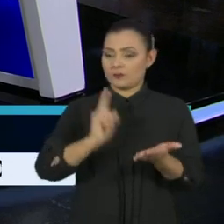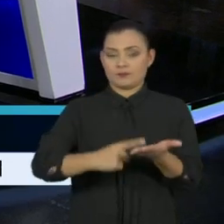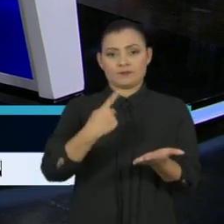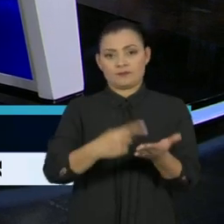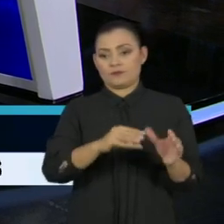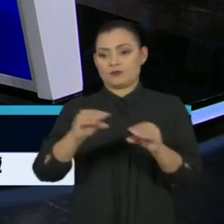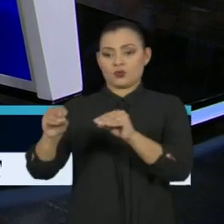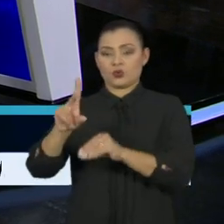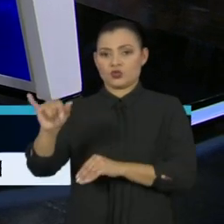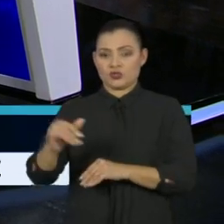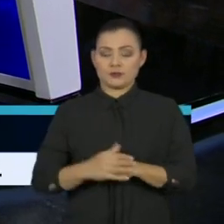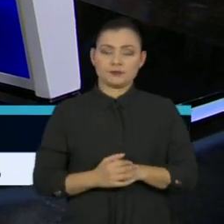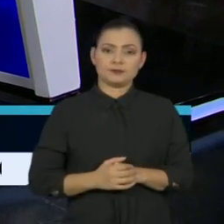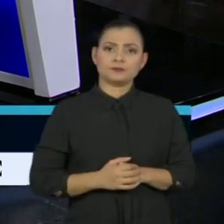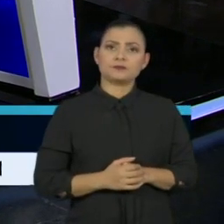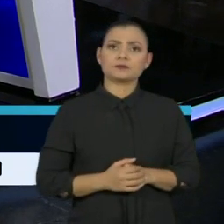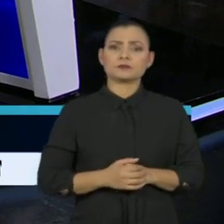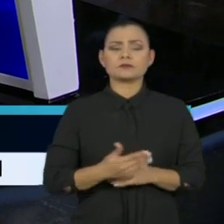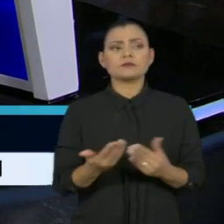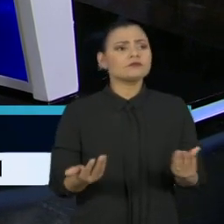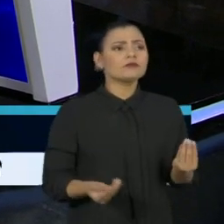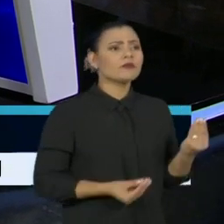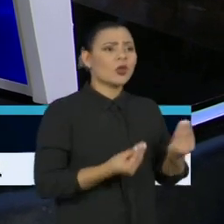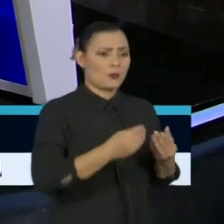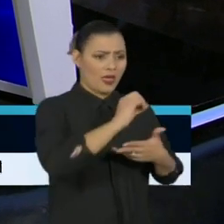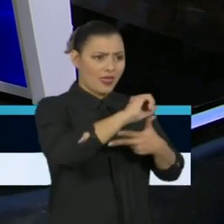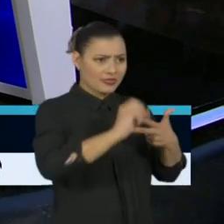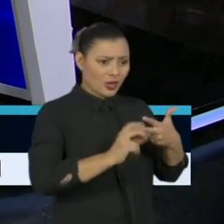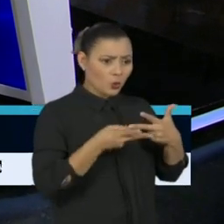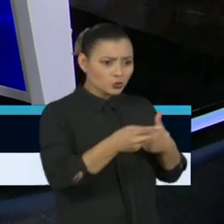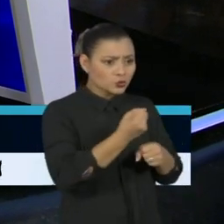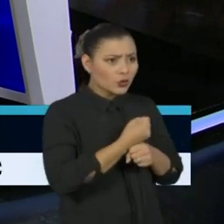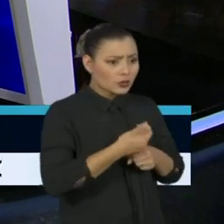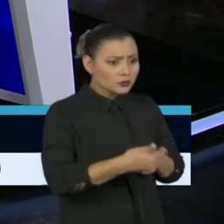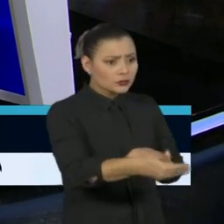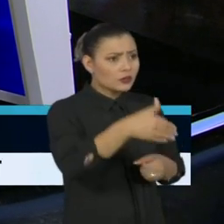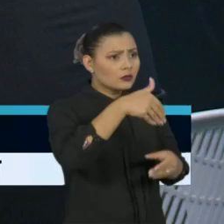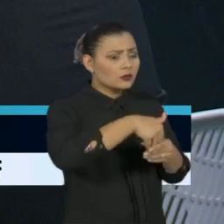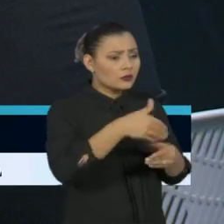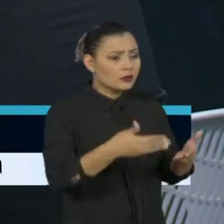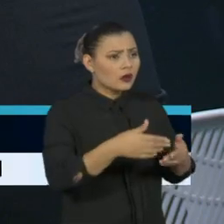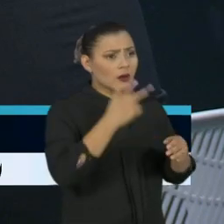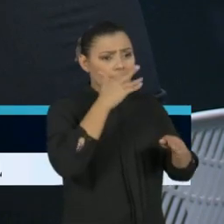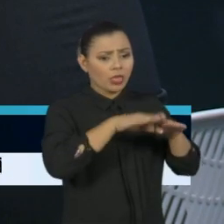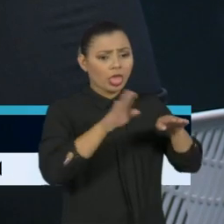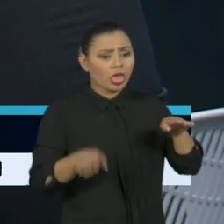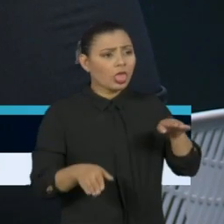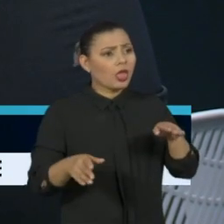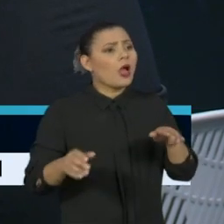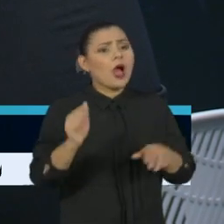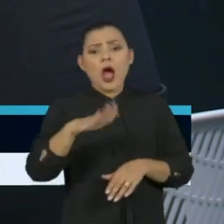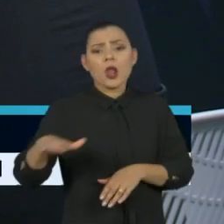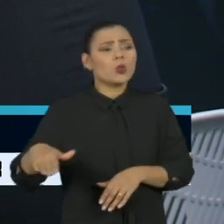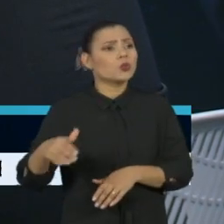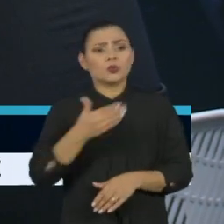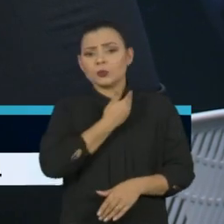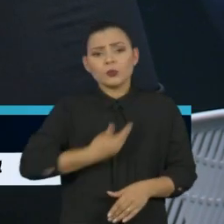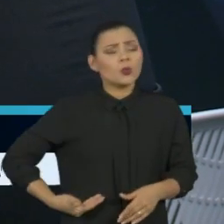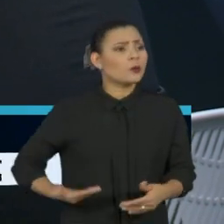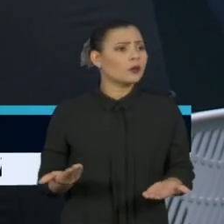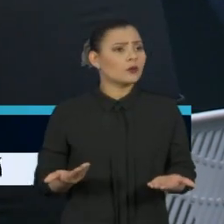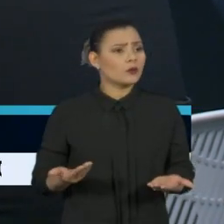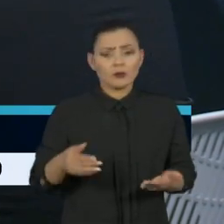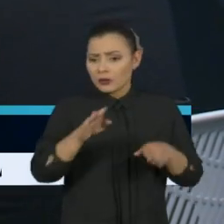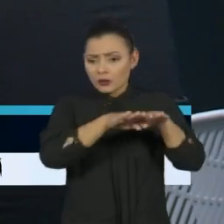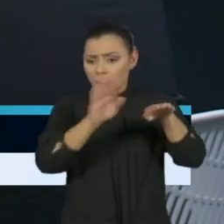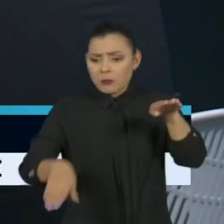Sacamou, o argumento de quem é contra é que se o ENEM for mantido este ano, a competição ficaria desigual para os alunos do ensino público. Faz sentido